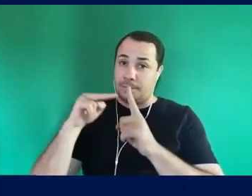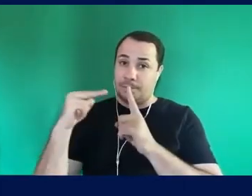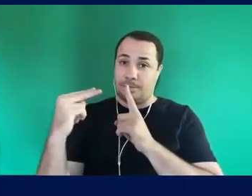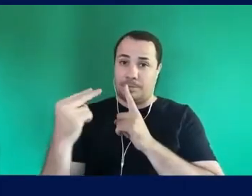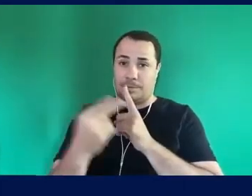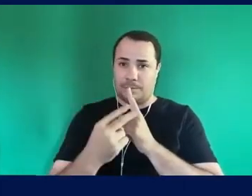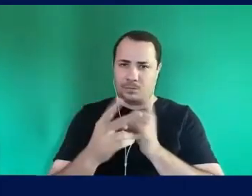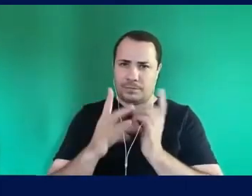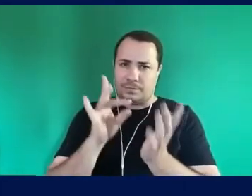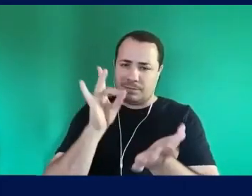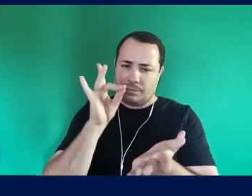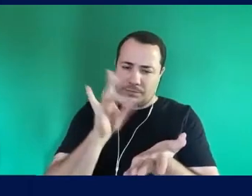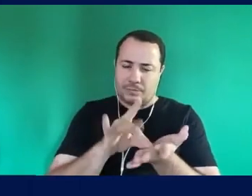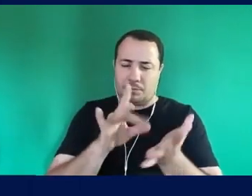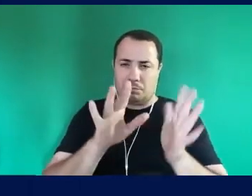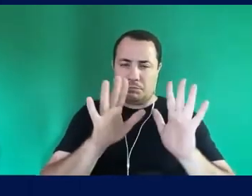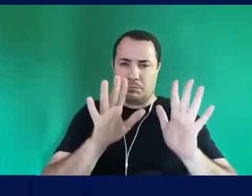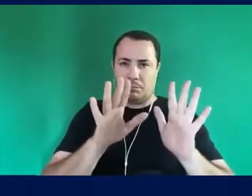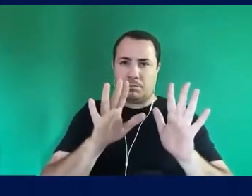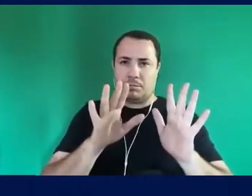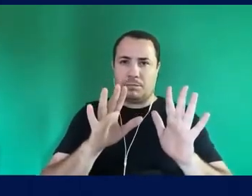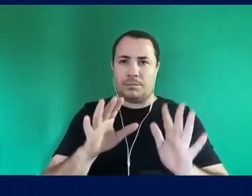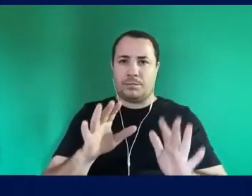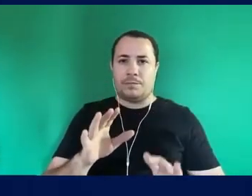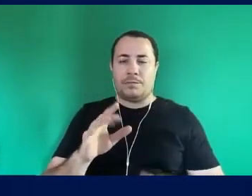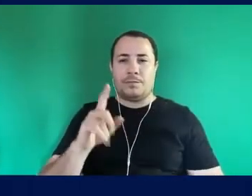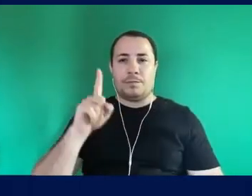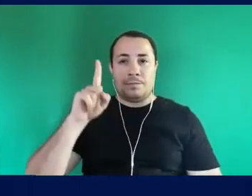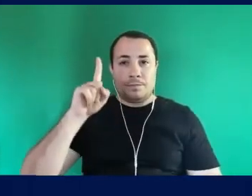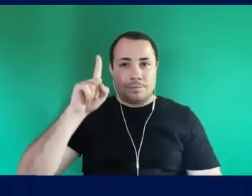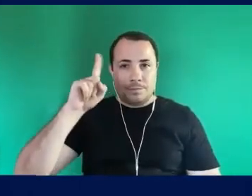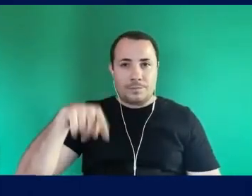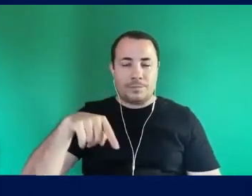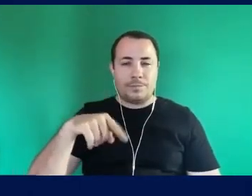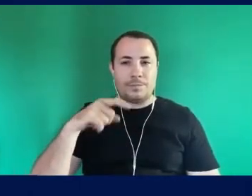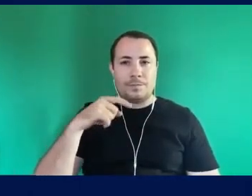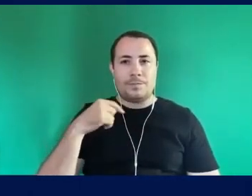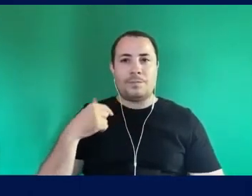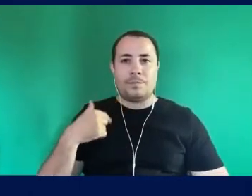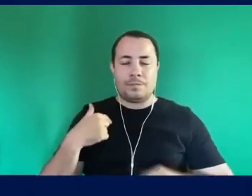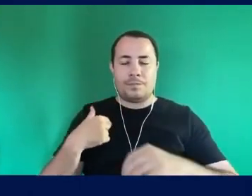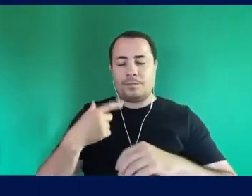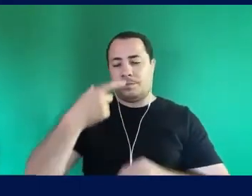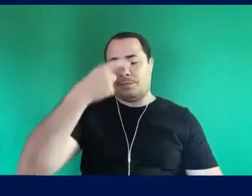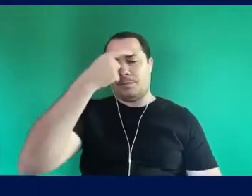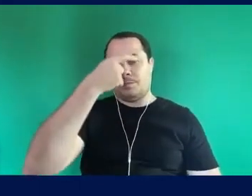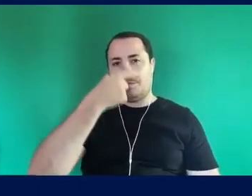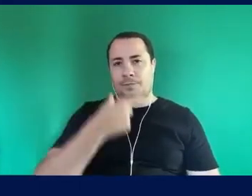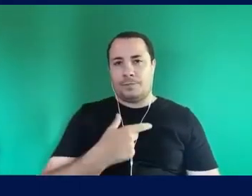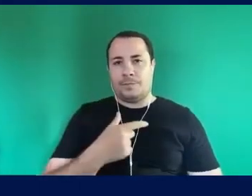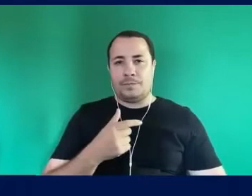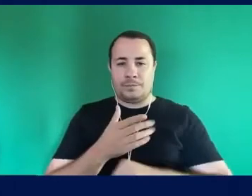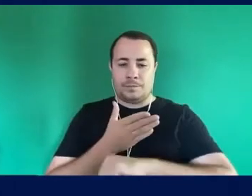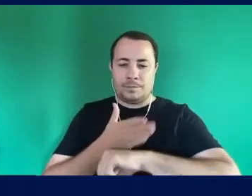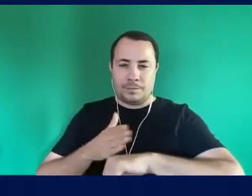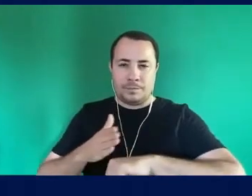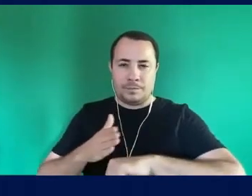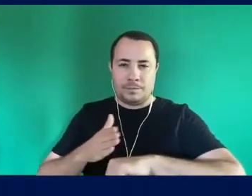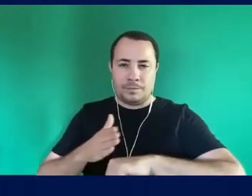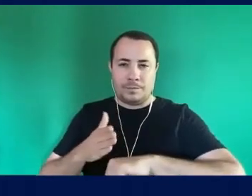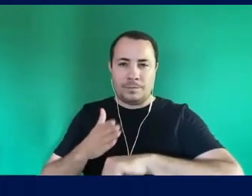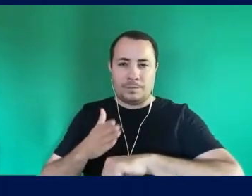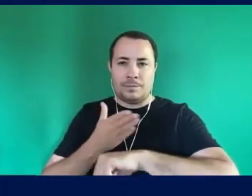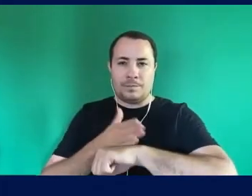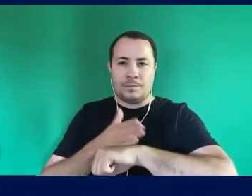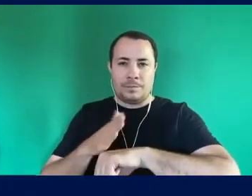verdade É exercitar Se eu Sujeito Sujeito Não estou articulando No